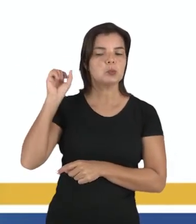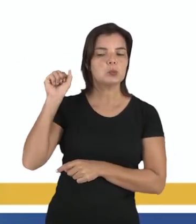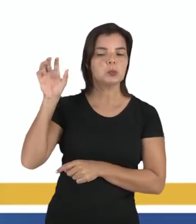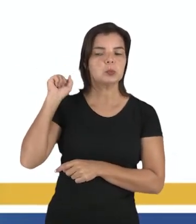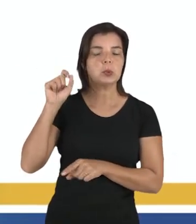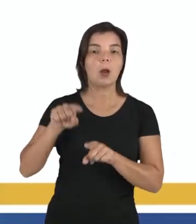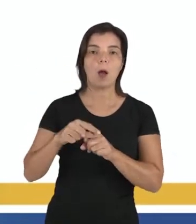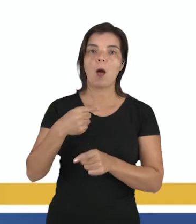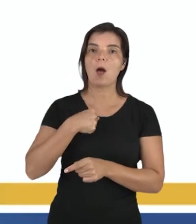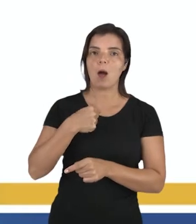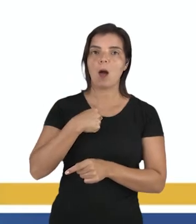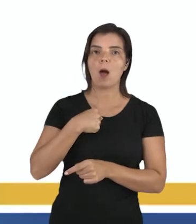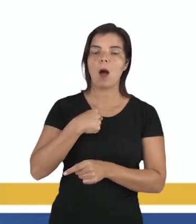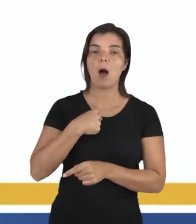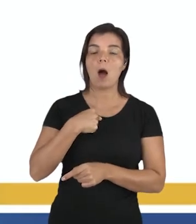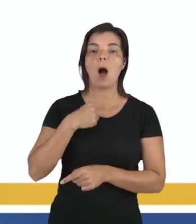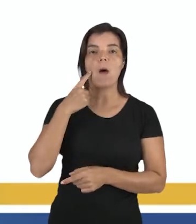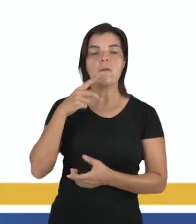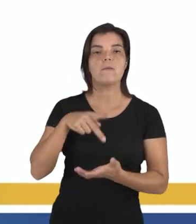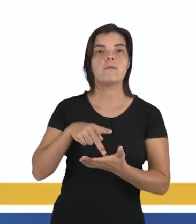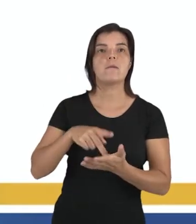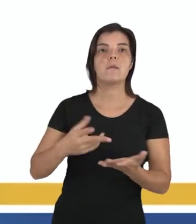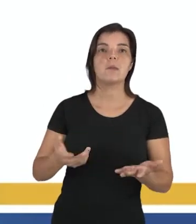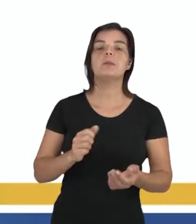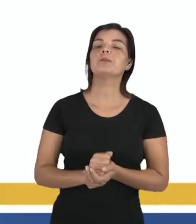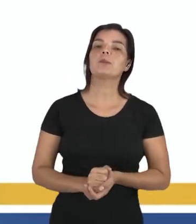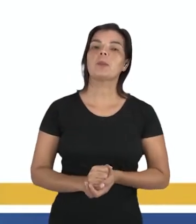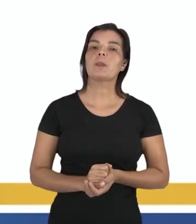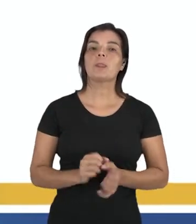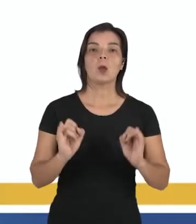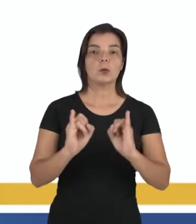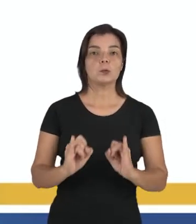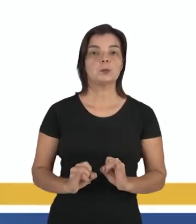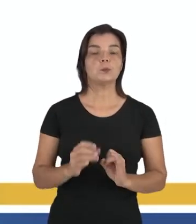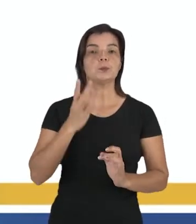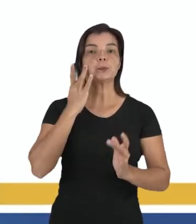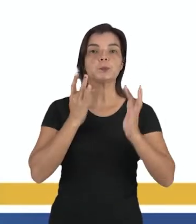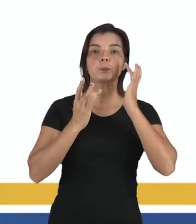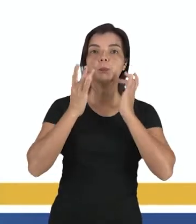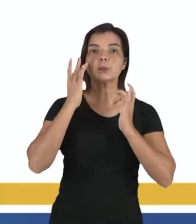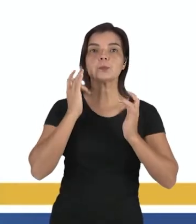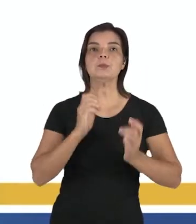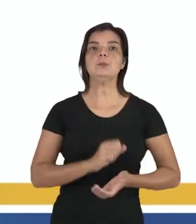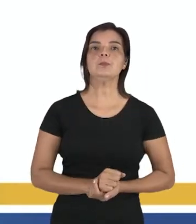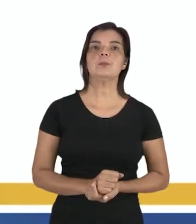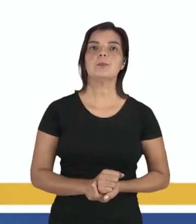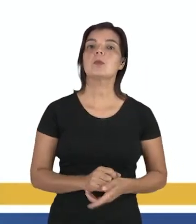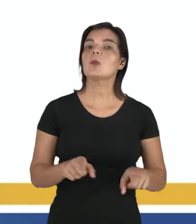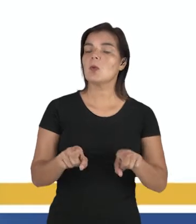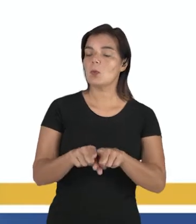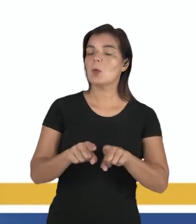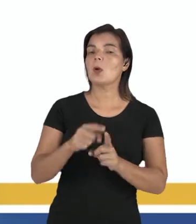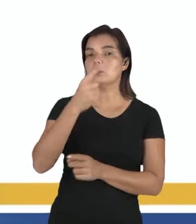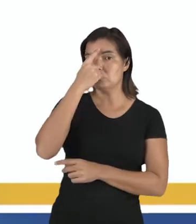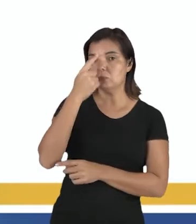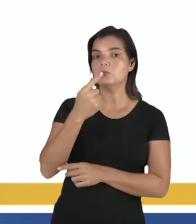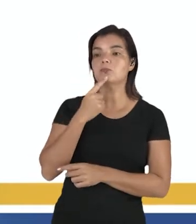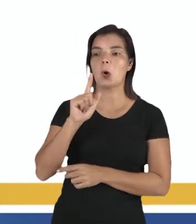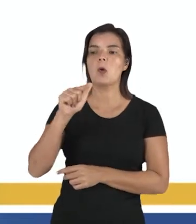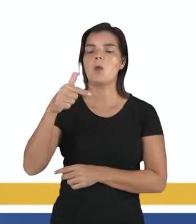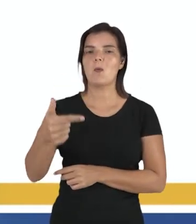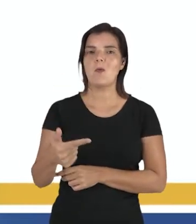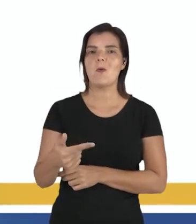impede de eu mesma acender a verdade. E o ídolo, o ídolo do teatro, também a imagem do